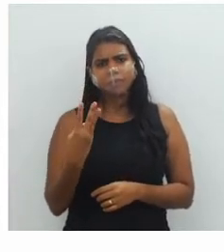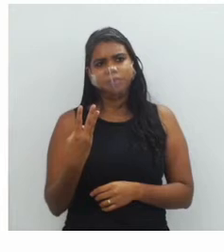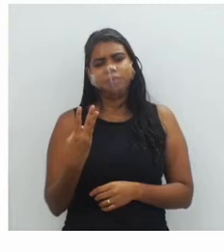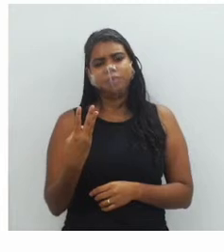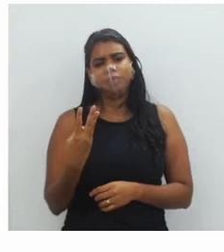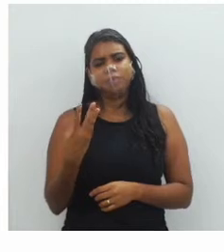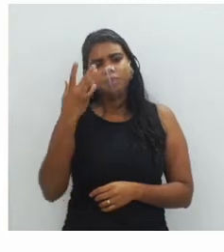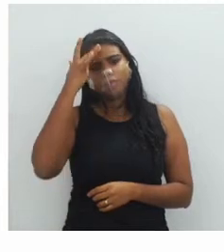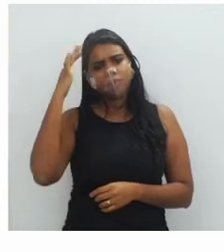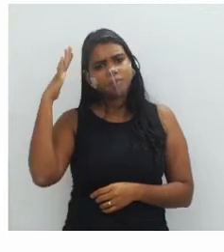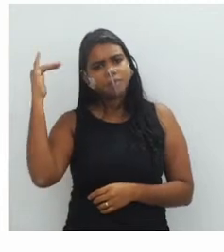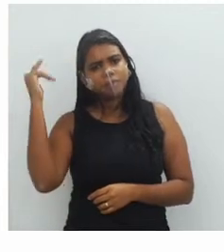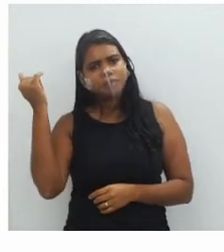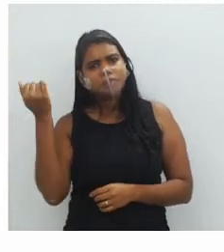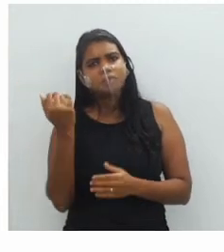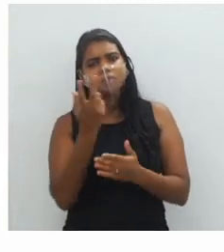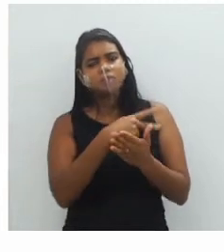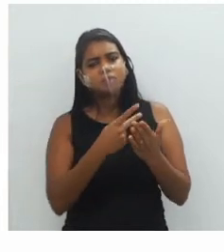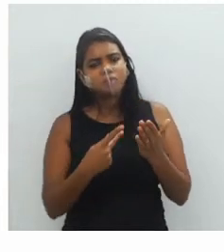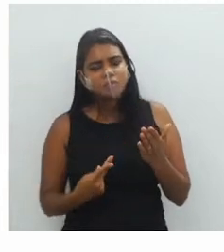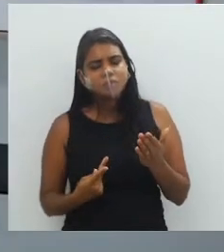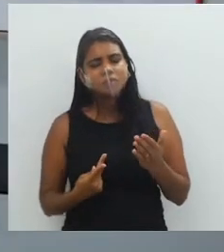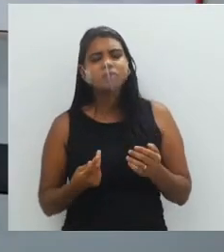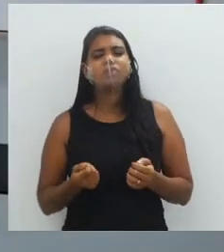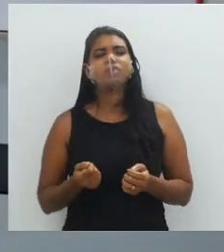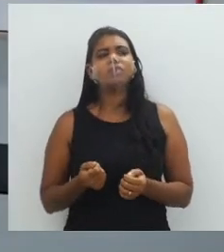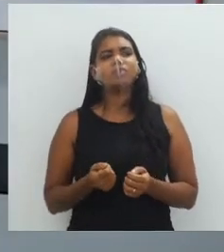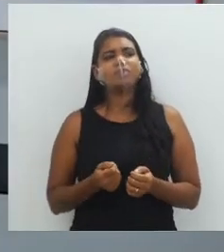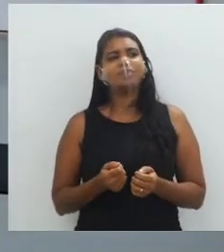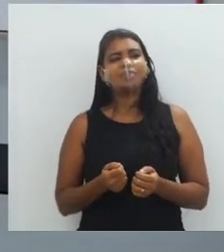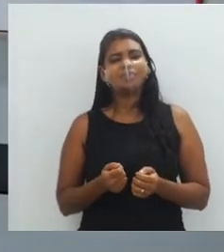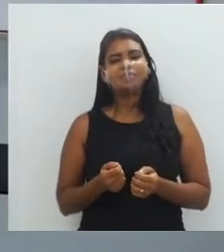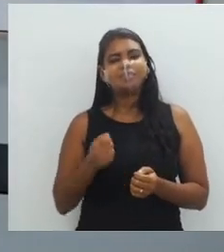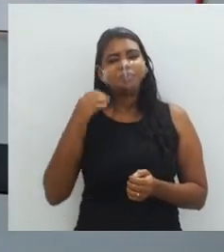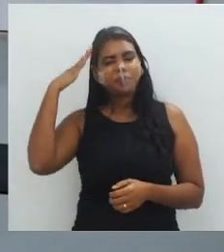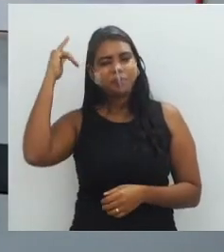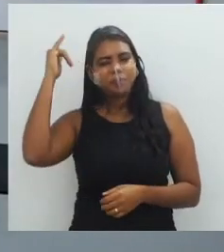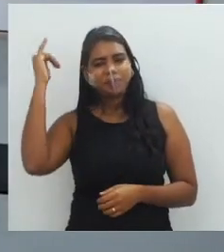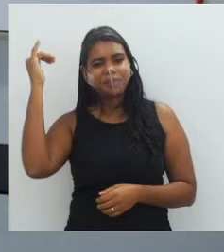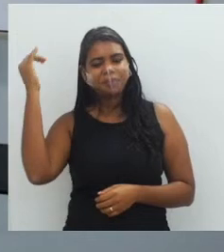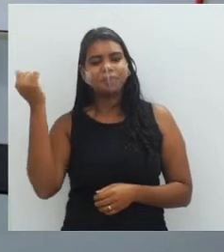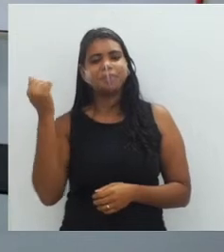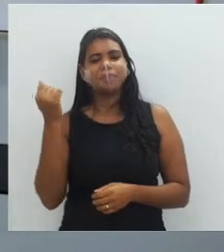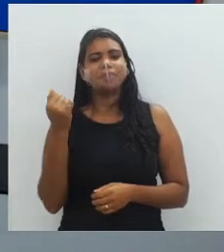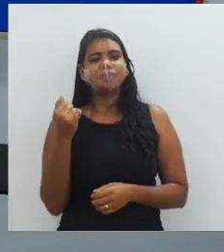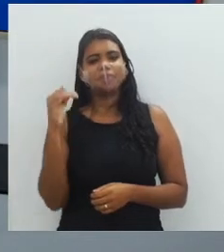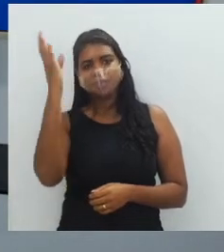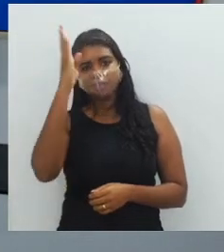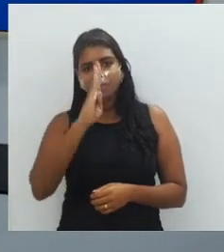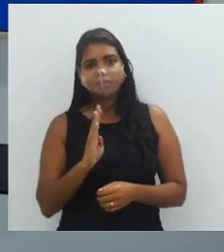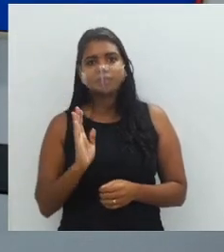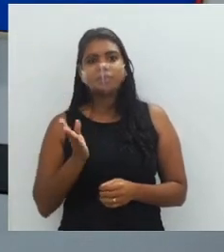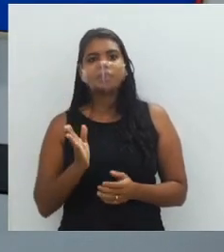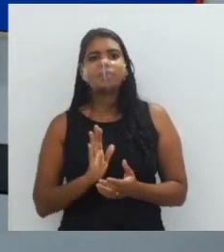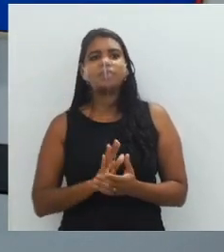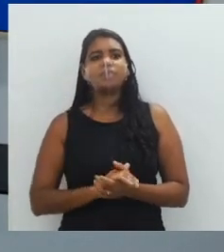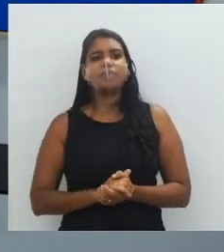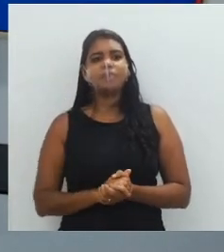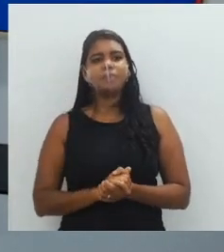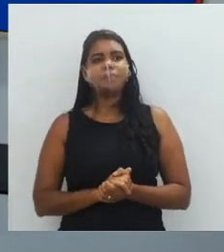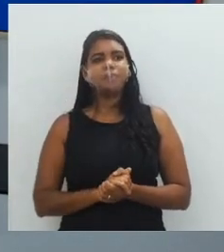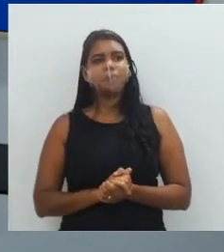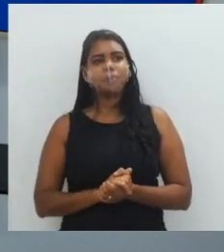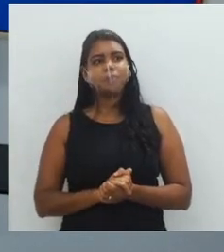artistas diferentes, três grandes artistas, coloquei mais pra mim, três grandes artistas brasileiros, né? Que